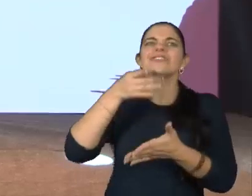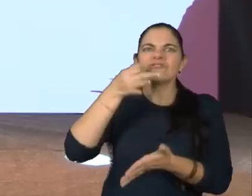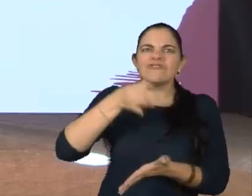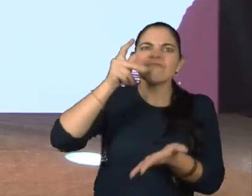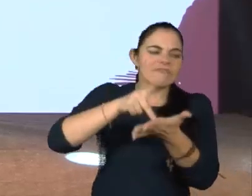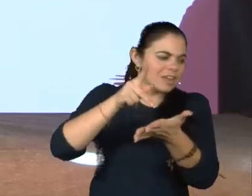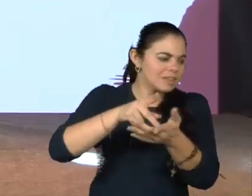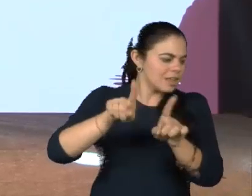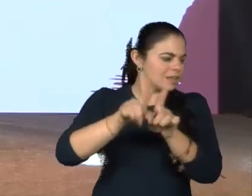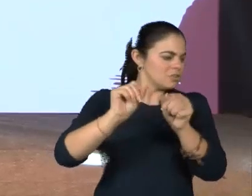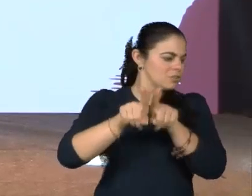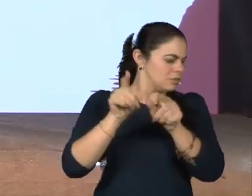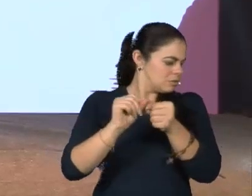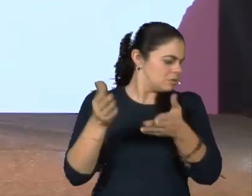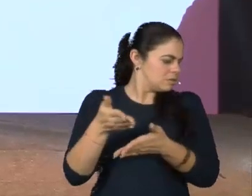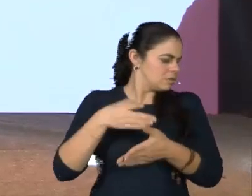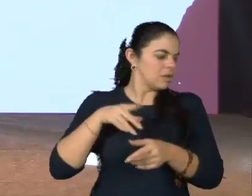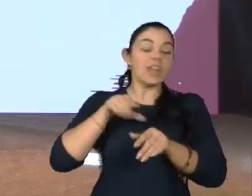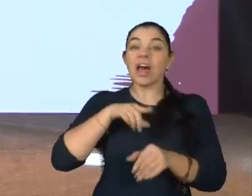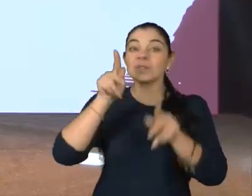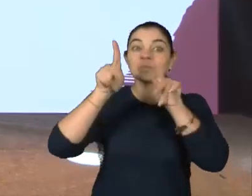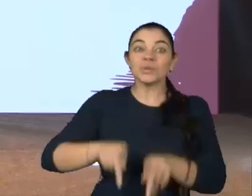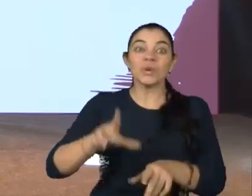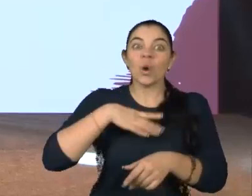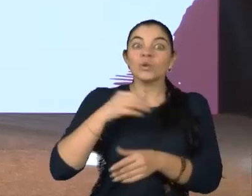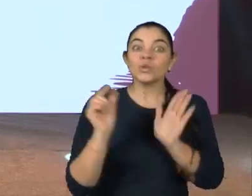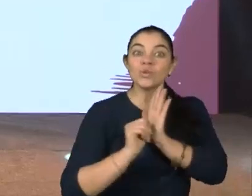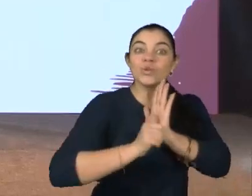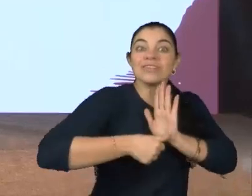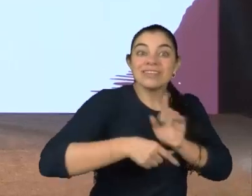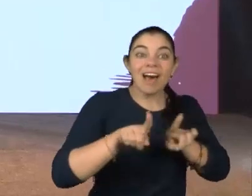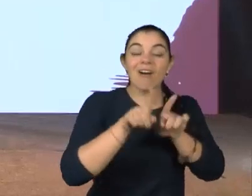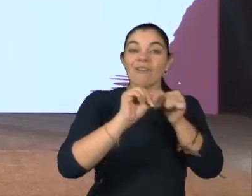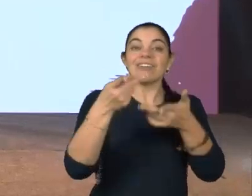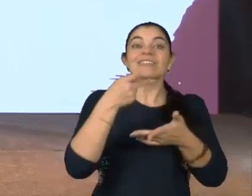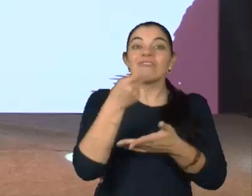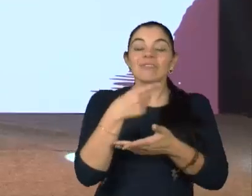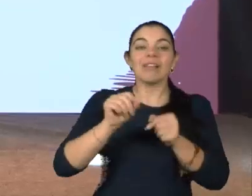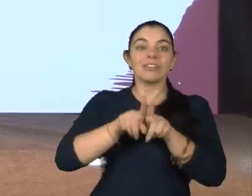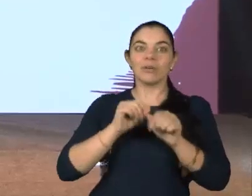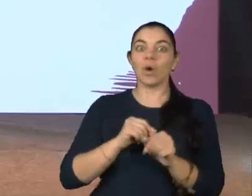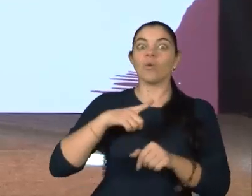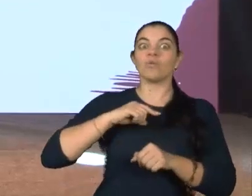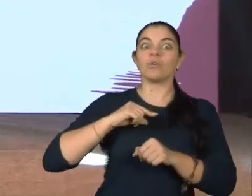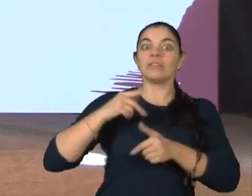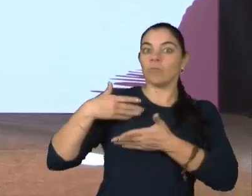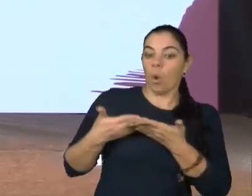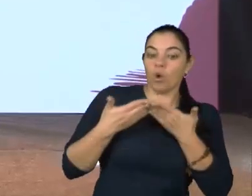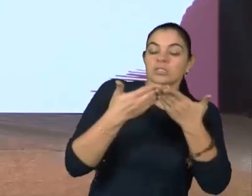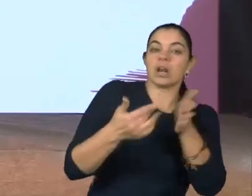os colaboradores com síndrome de Down, segundo o estudo da McKinsey e do Alana, trouxeram aos seus